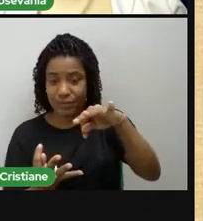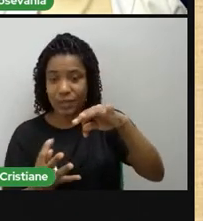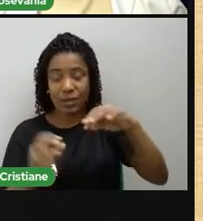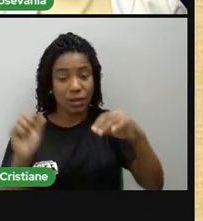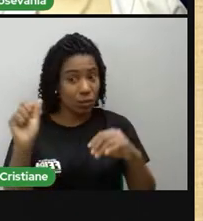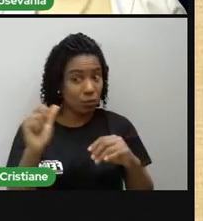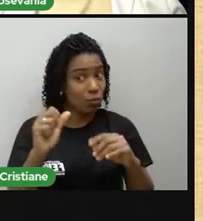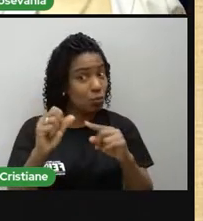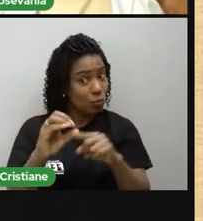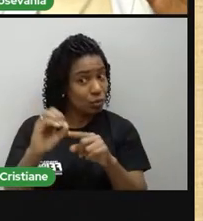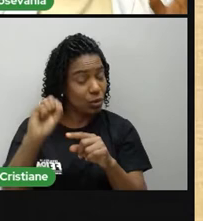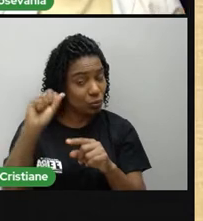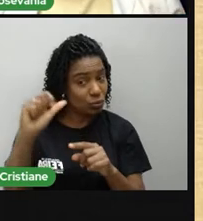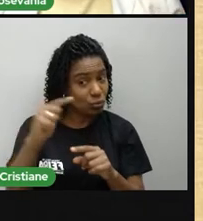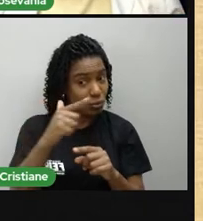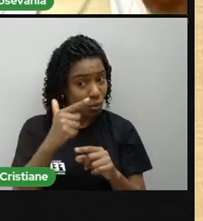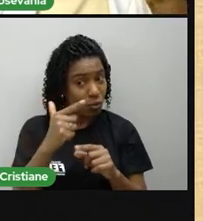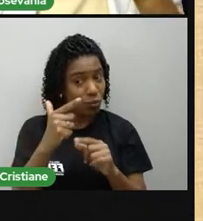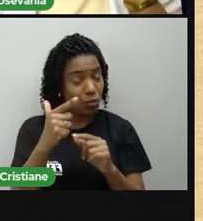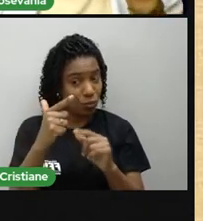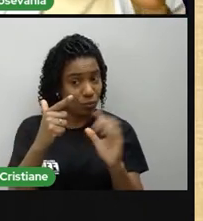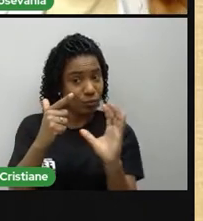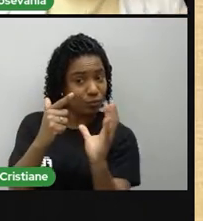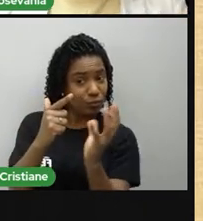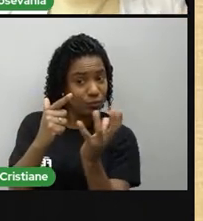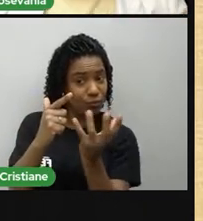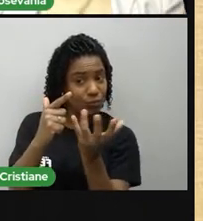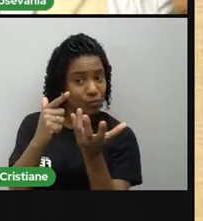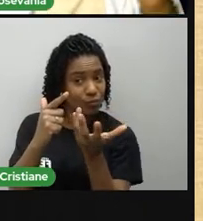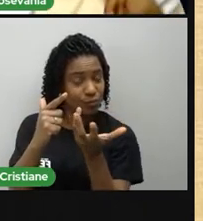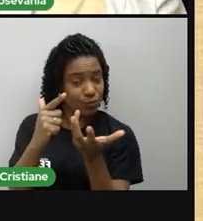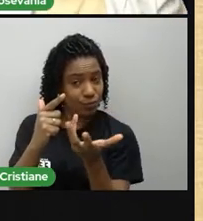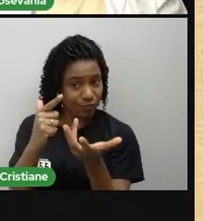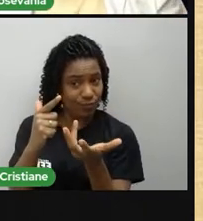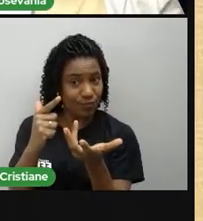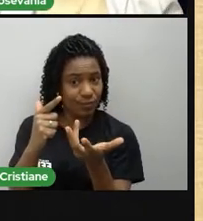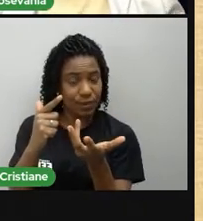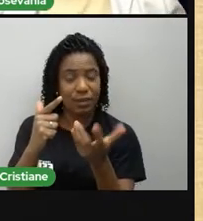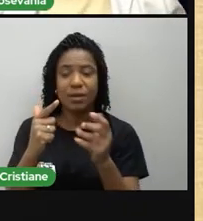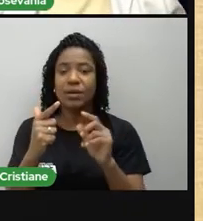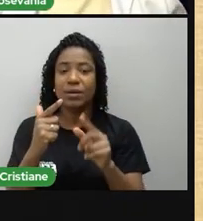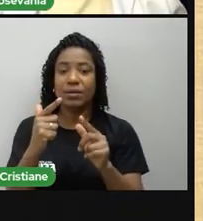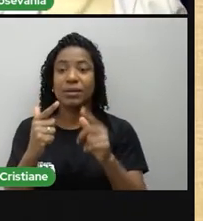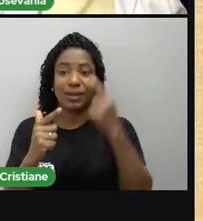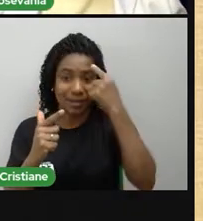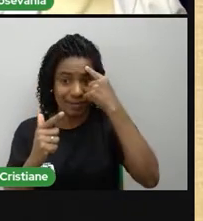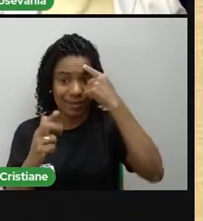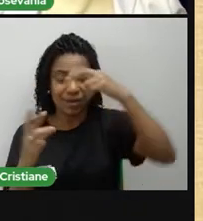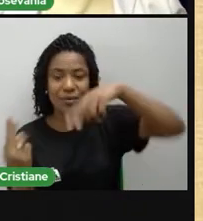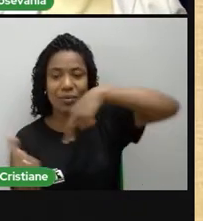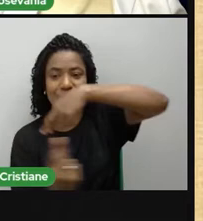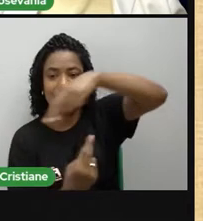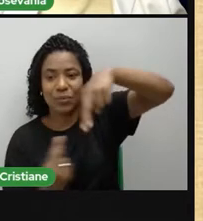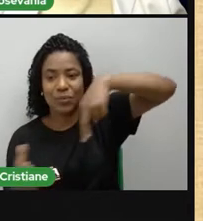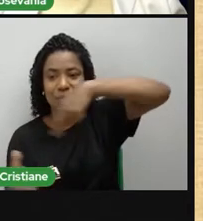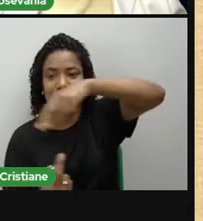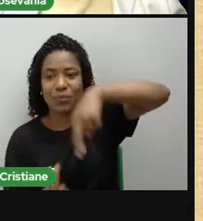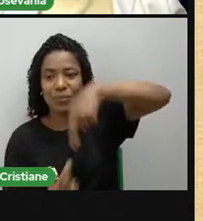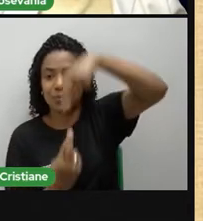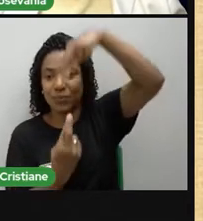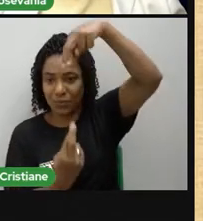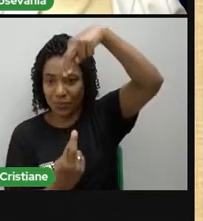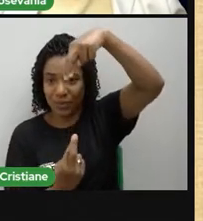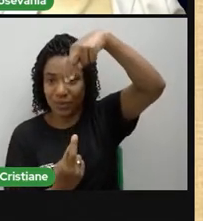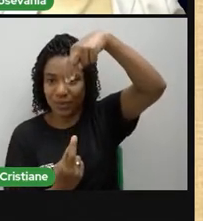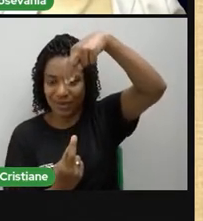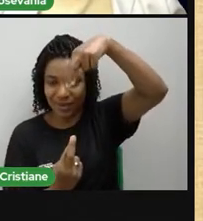do Sol. Movimento de rotação, seu próprio eixo. E movimento de translação, uma volta em torno do Sol.